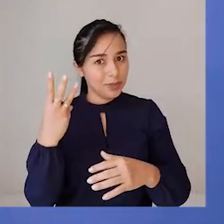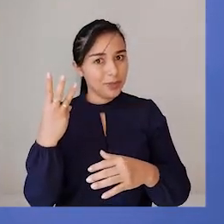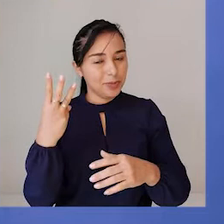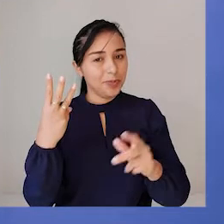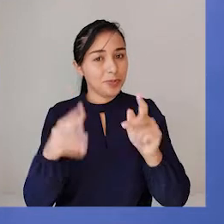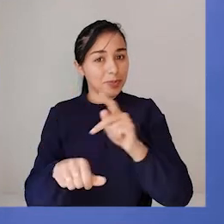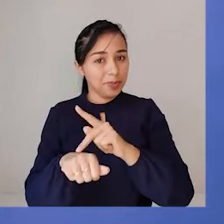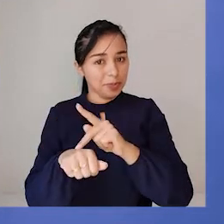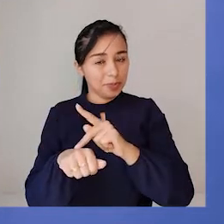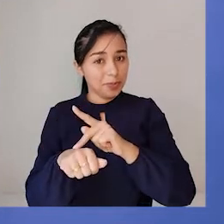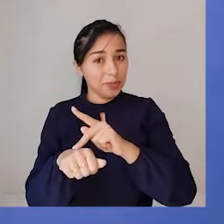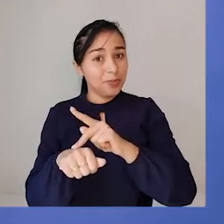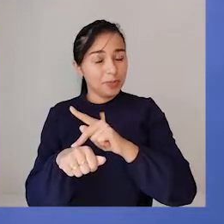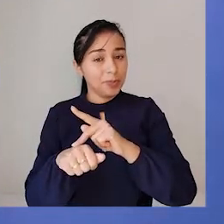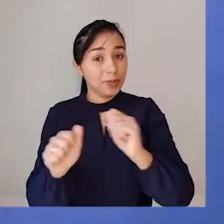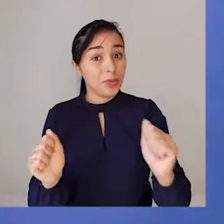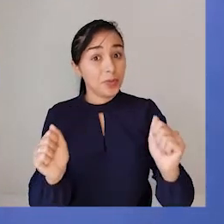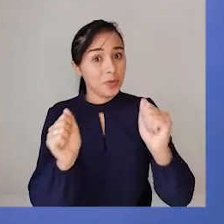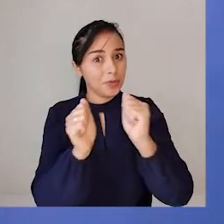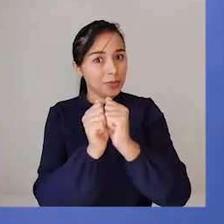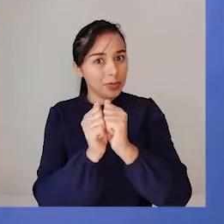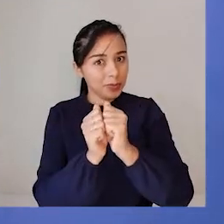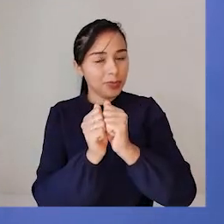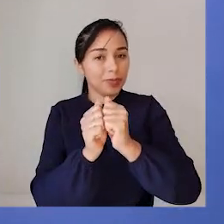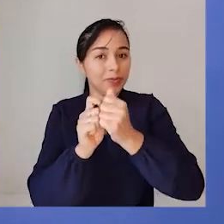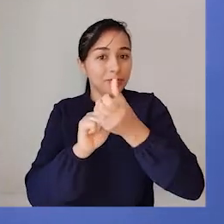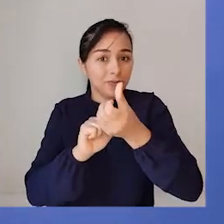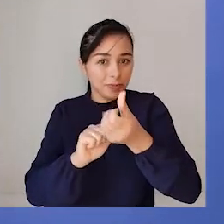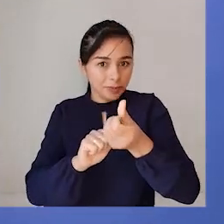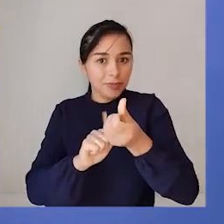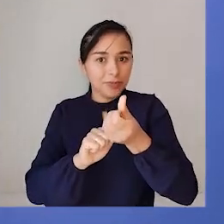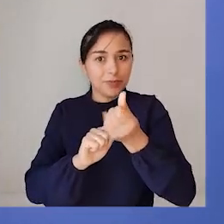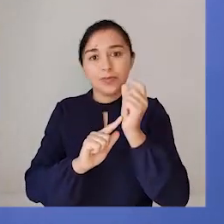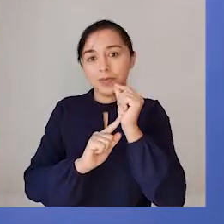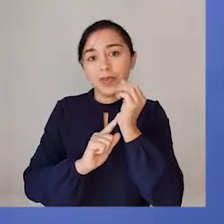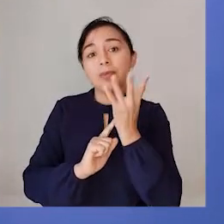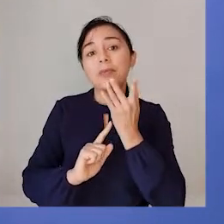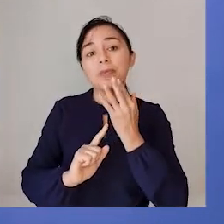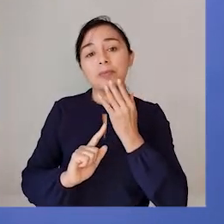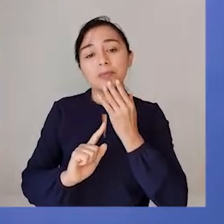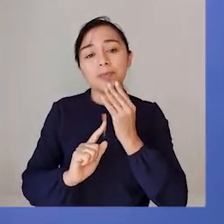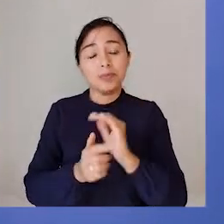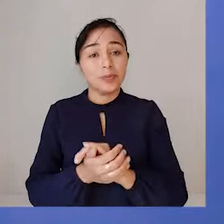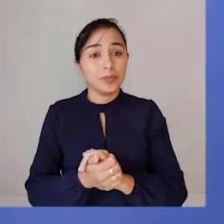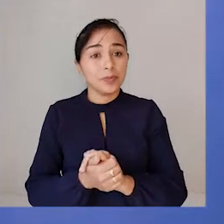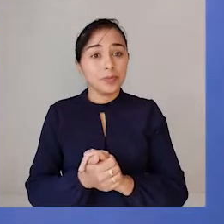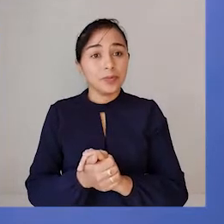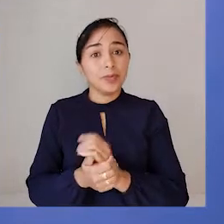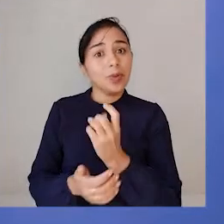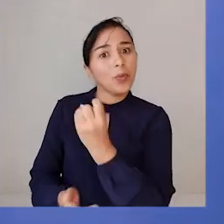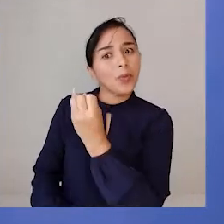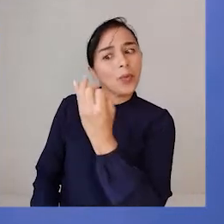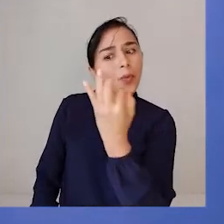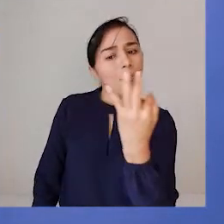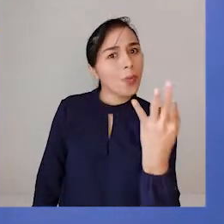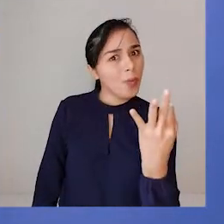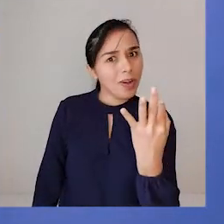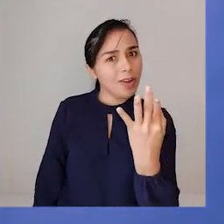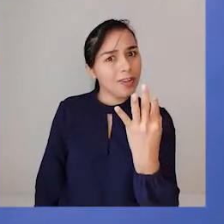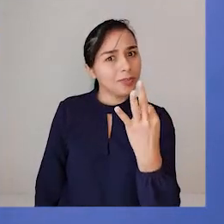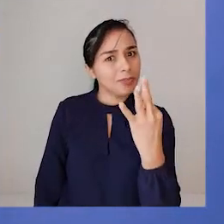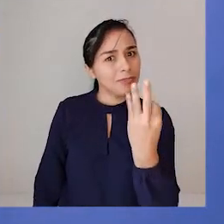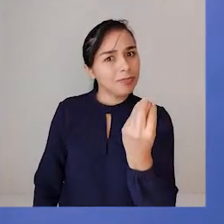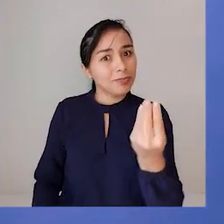pretos e, junto com esses lápis, nós temos mais seis lápis coloridos. Quantos lápis, então,